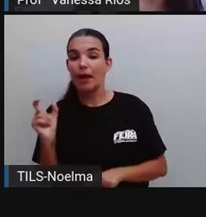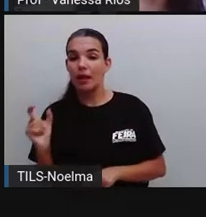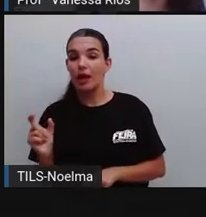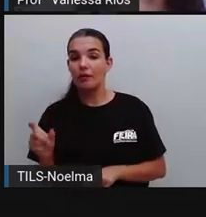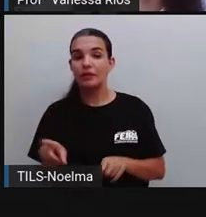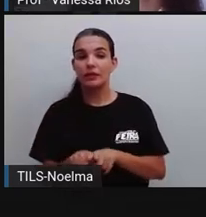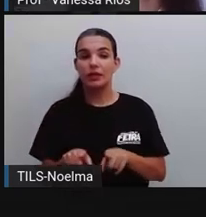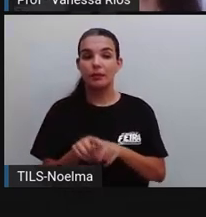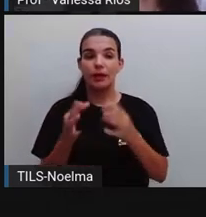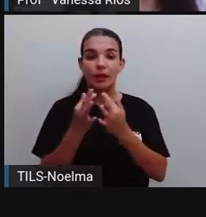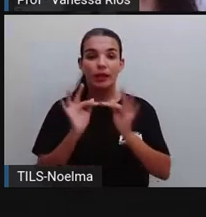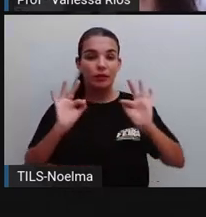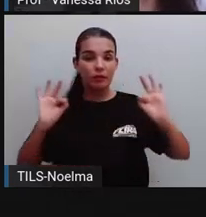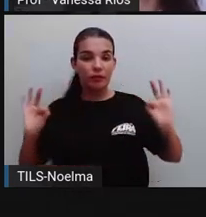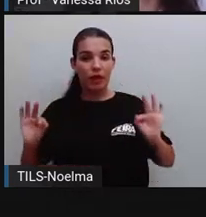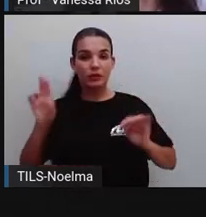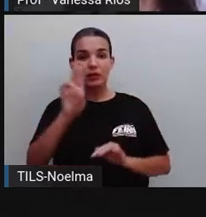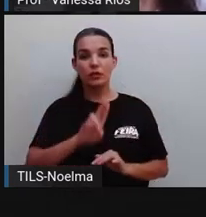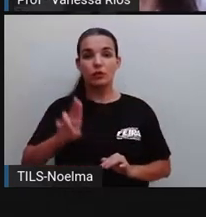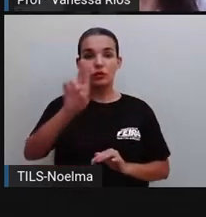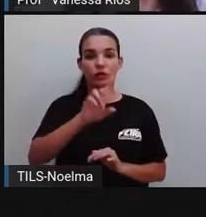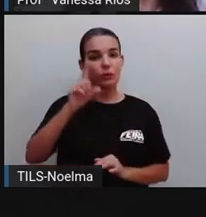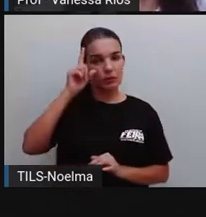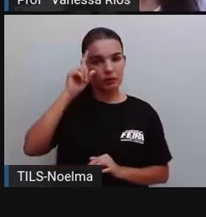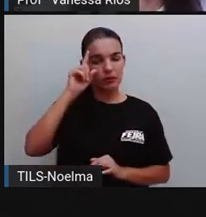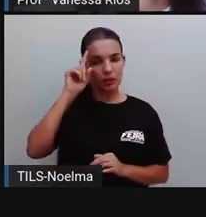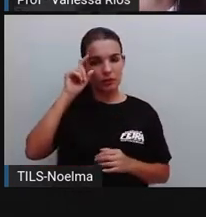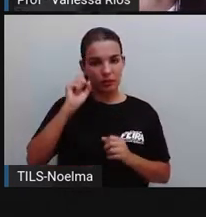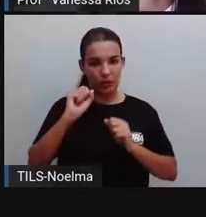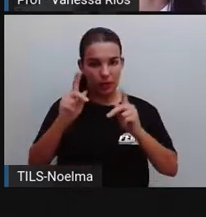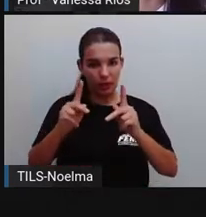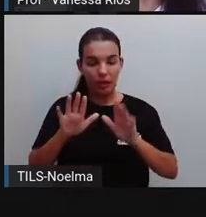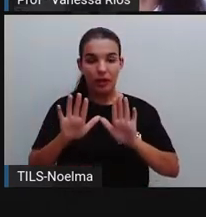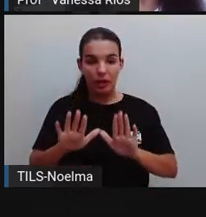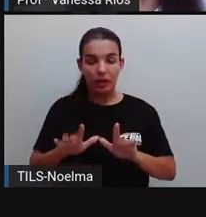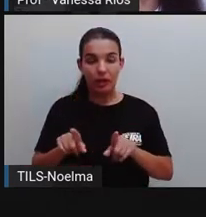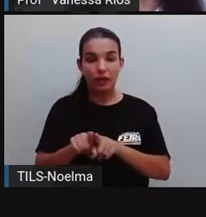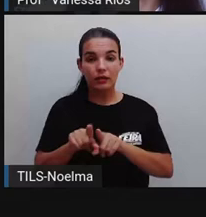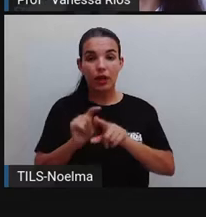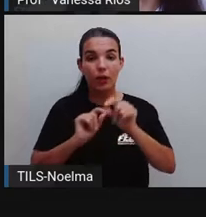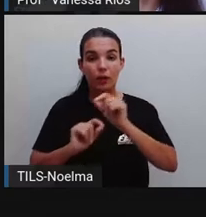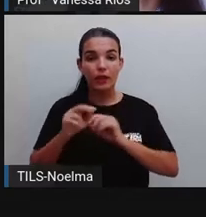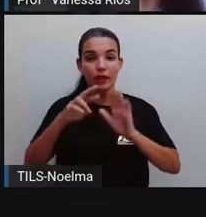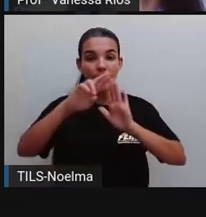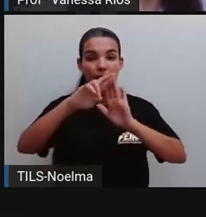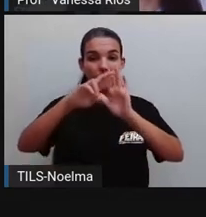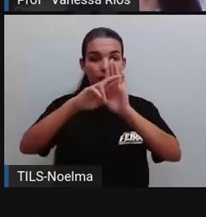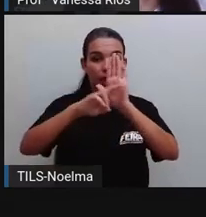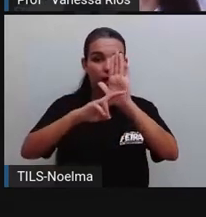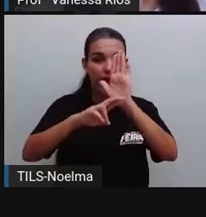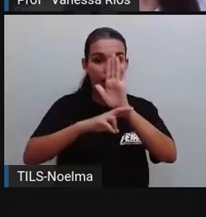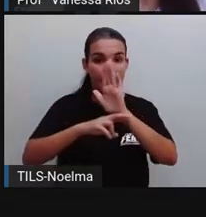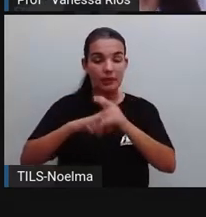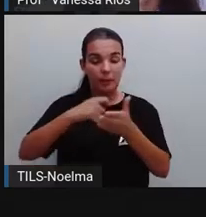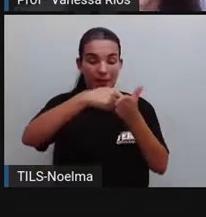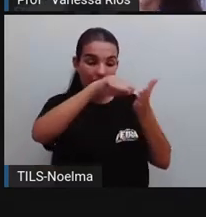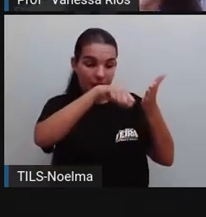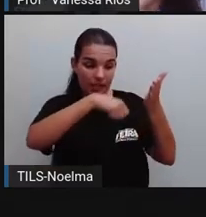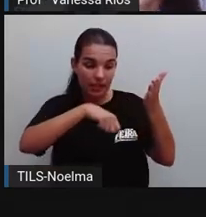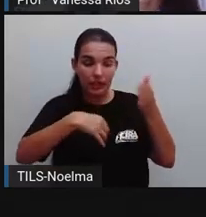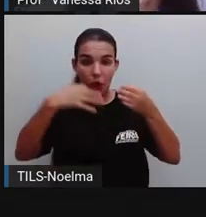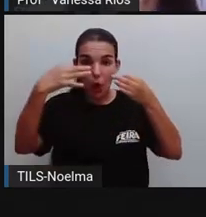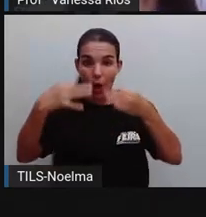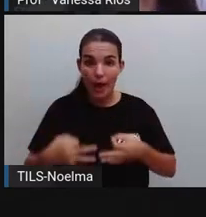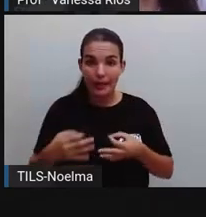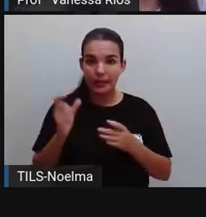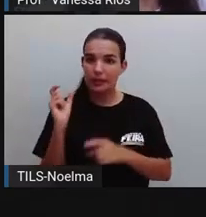expressões que utilizamos em nosso dia a dia. Isso faz com que as regras para a escrita correta